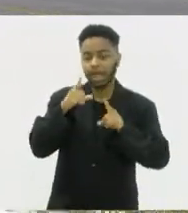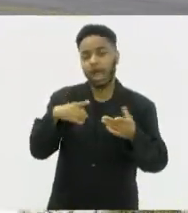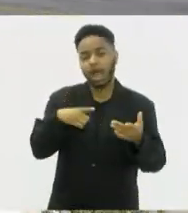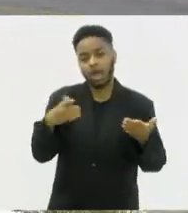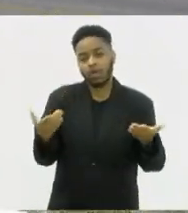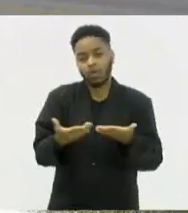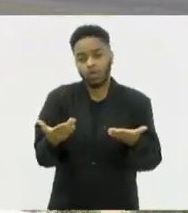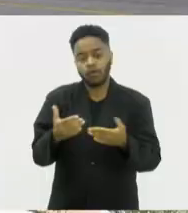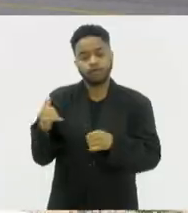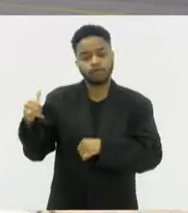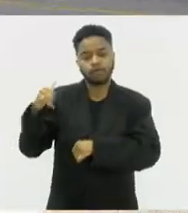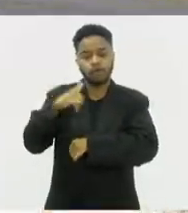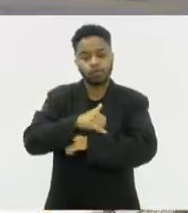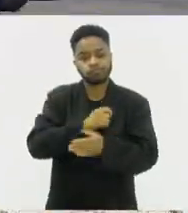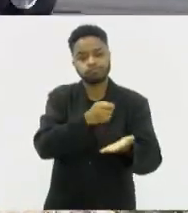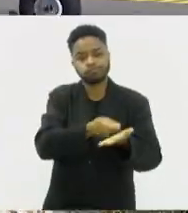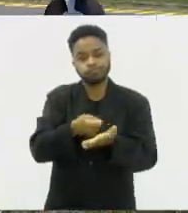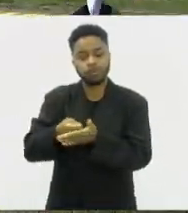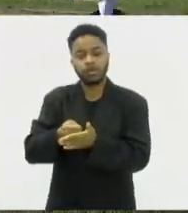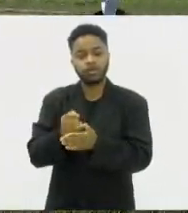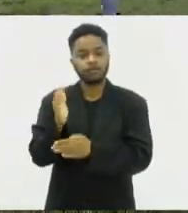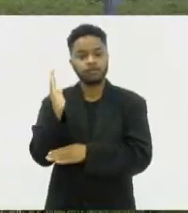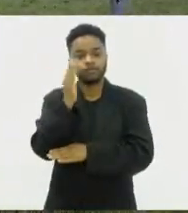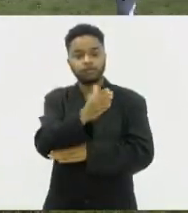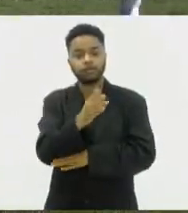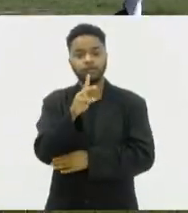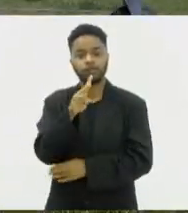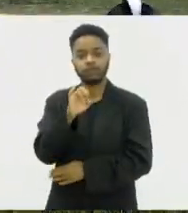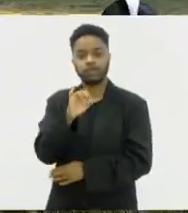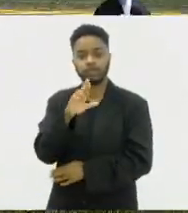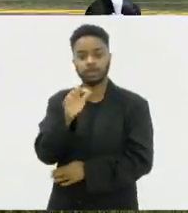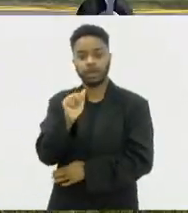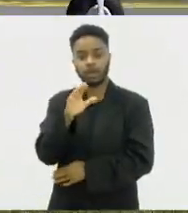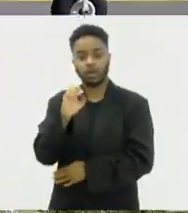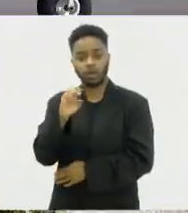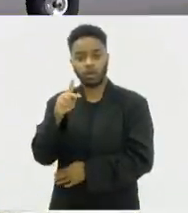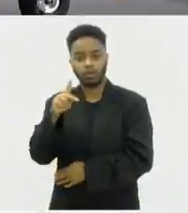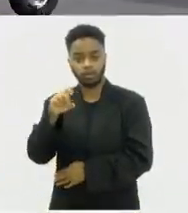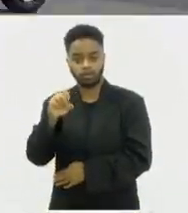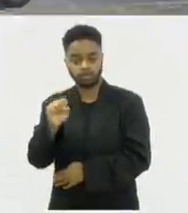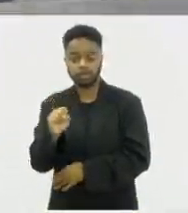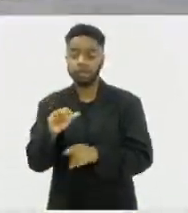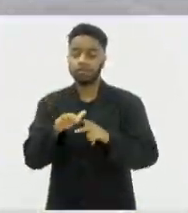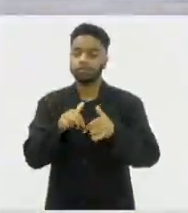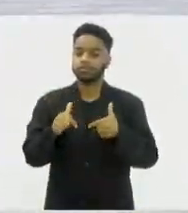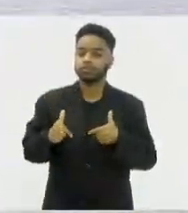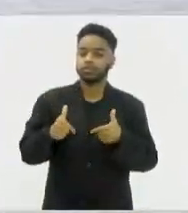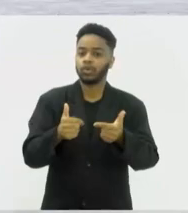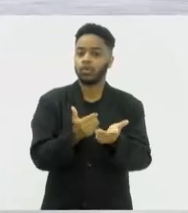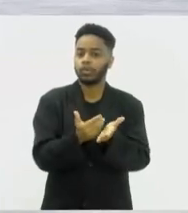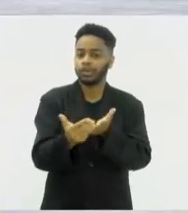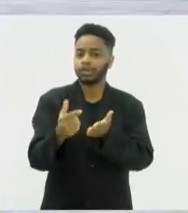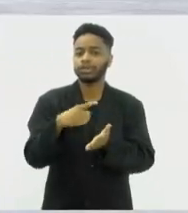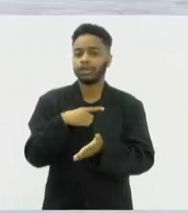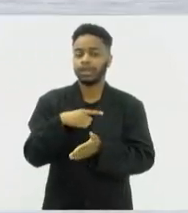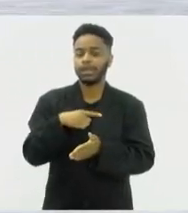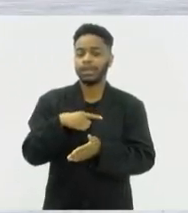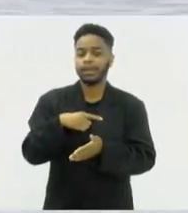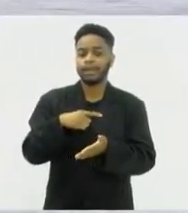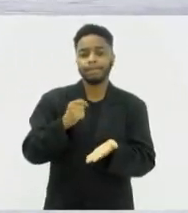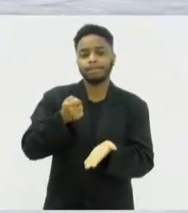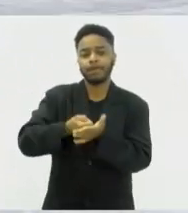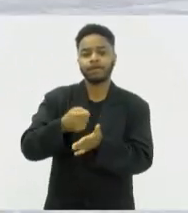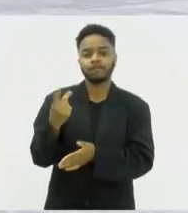com voos comerciais diários para o aeroporto de Viracopos, em Campinas. Por conta do início das operações, as passagens estão com valores